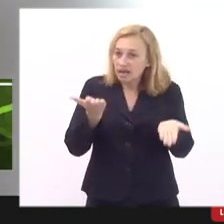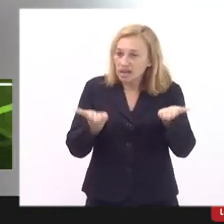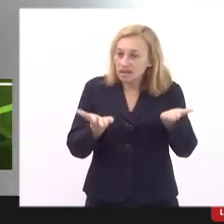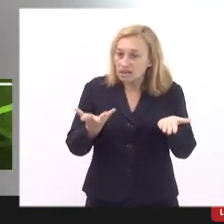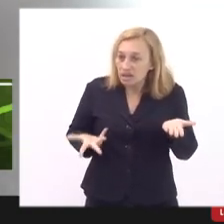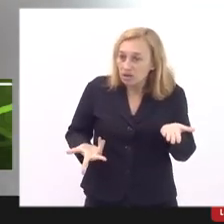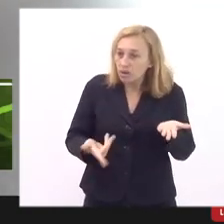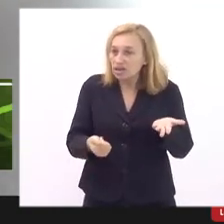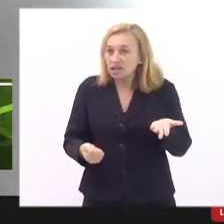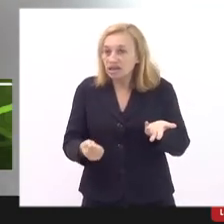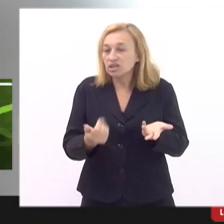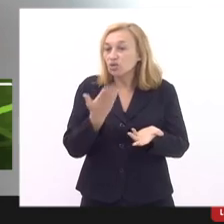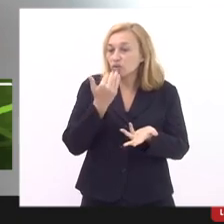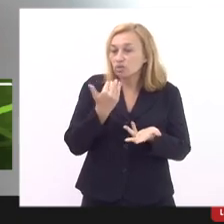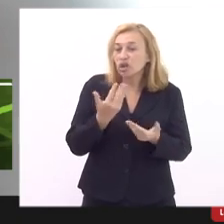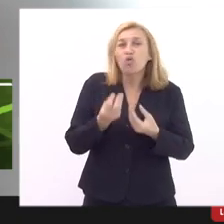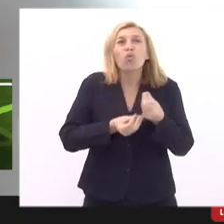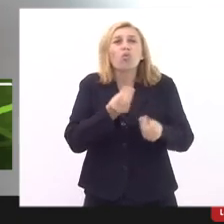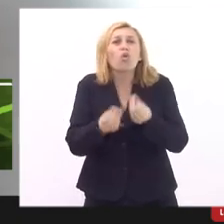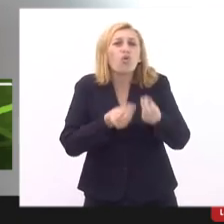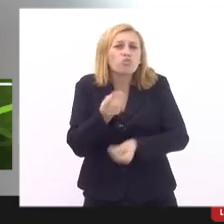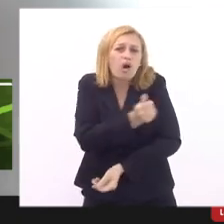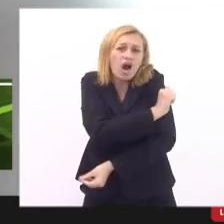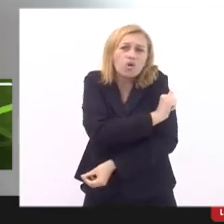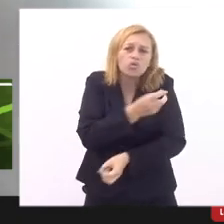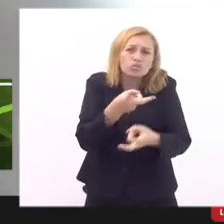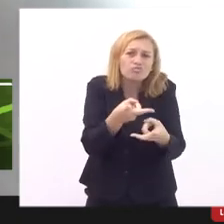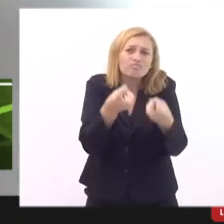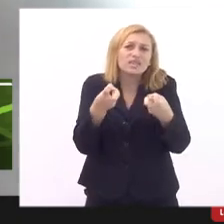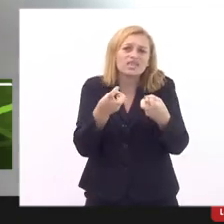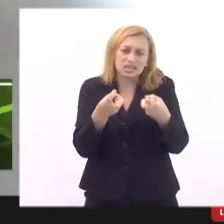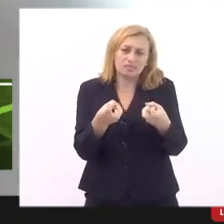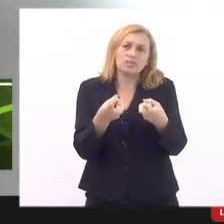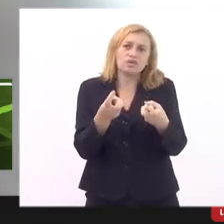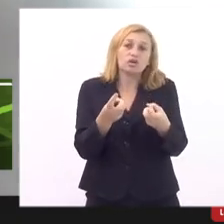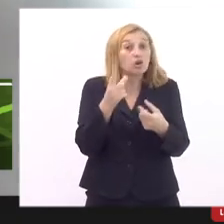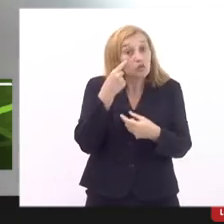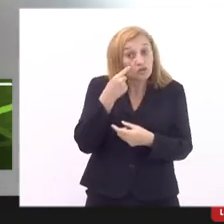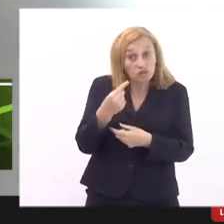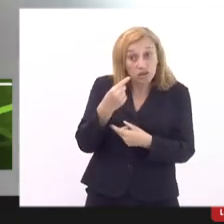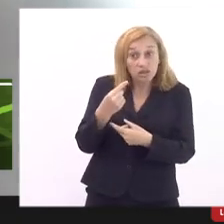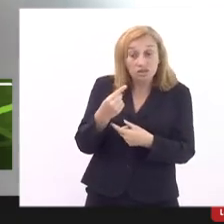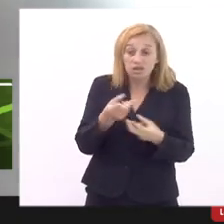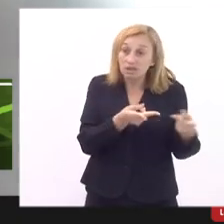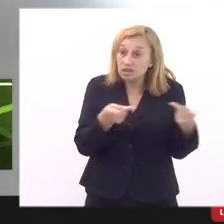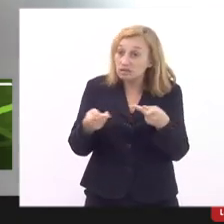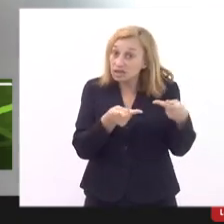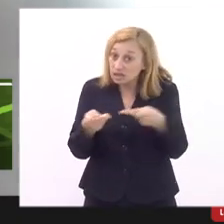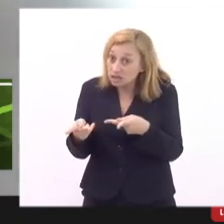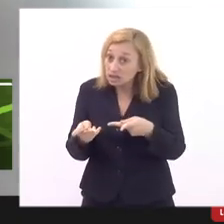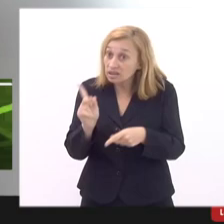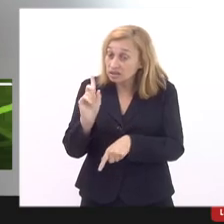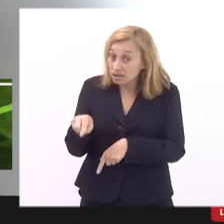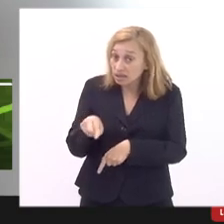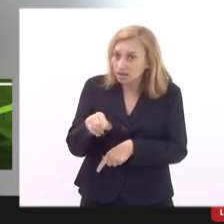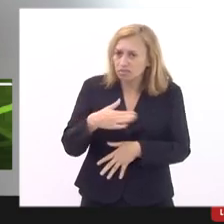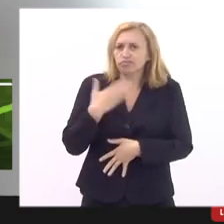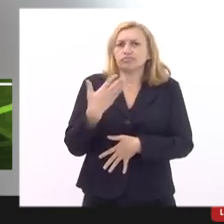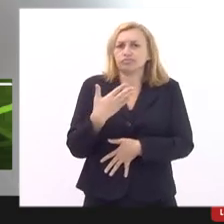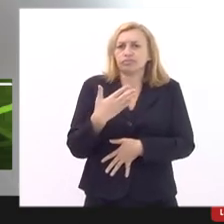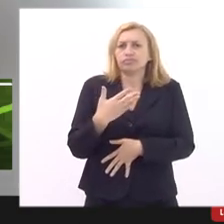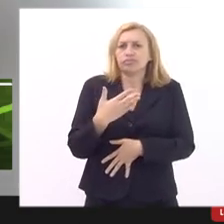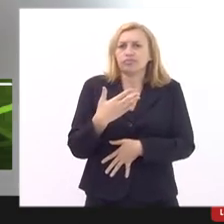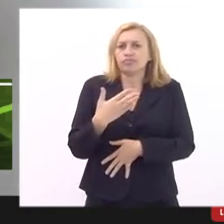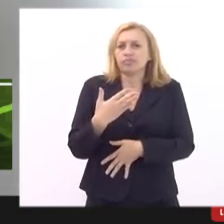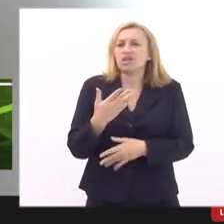esse cardápio e como é que o aluno tem percebido isso que é o que a gente tem visto nas visitas a gente surpreendentemente